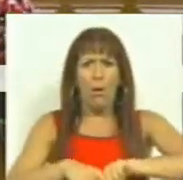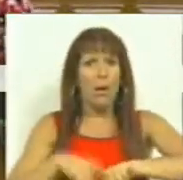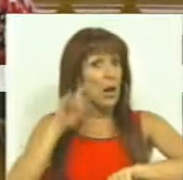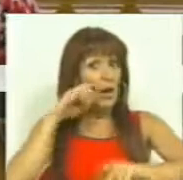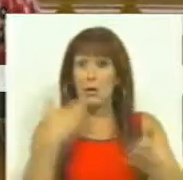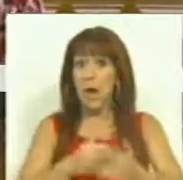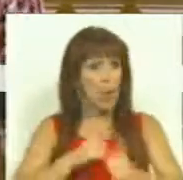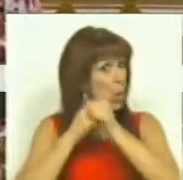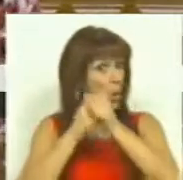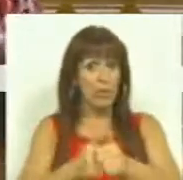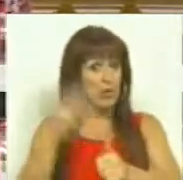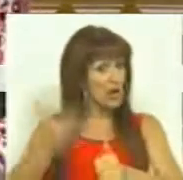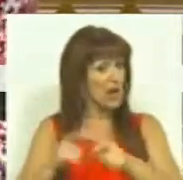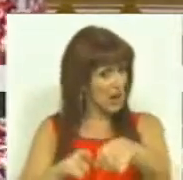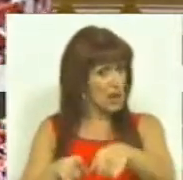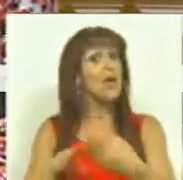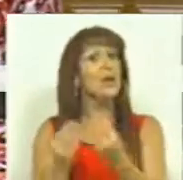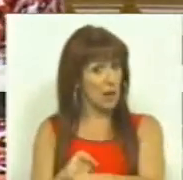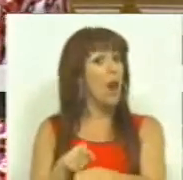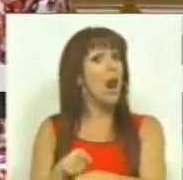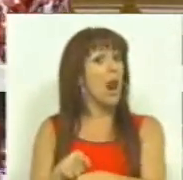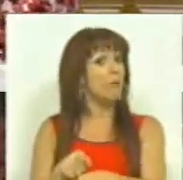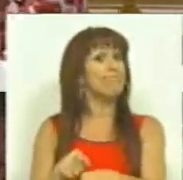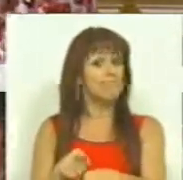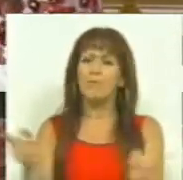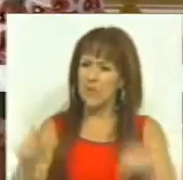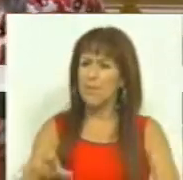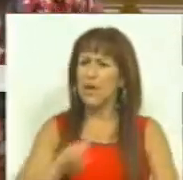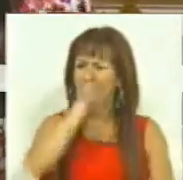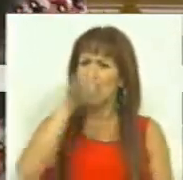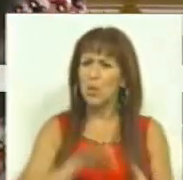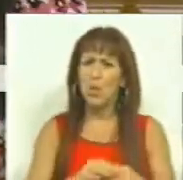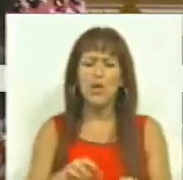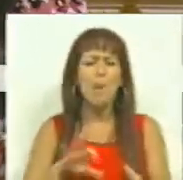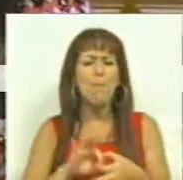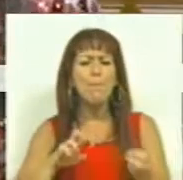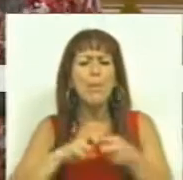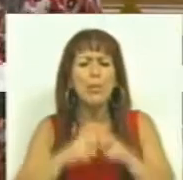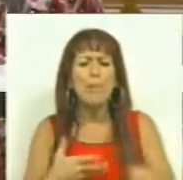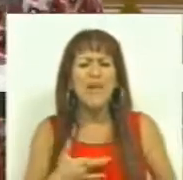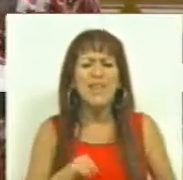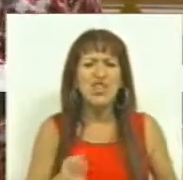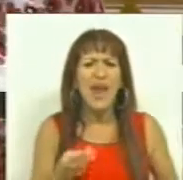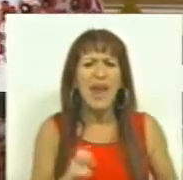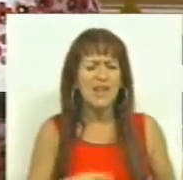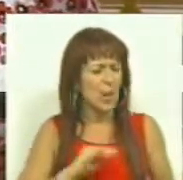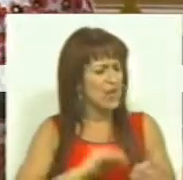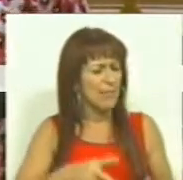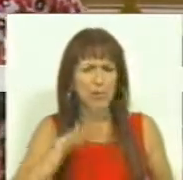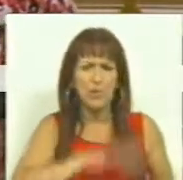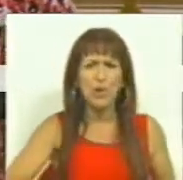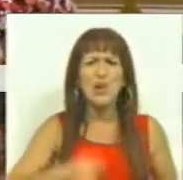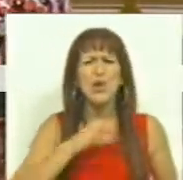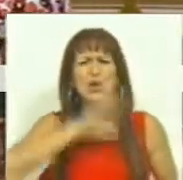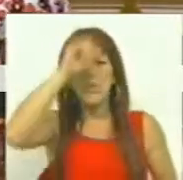não garantir o cumprimento dos direitos destes alunos. E ainda a questão sobre a dislexia e os exames nacionais. Oh, Senhor Ministro, o